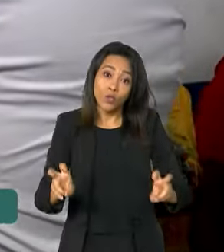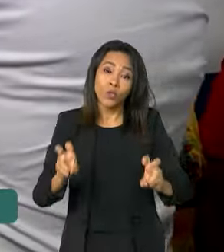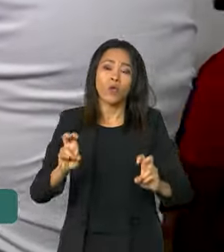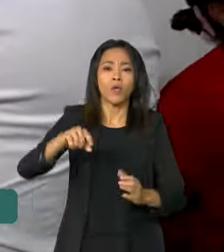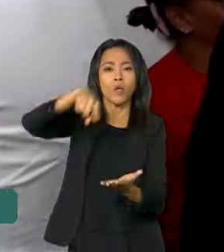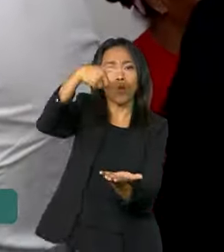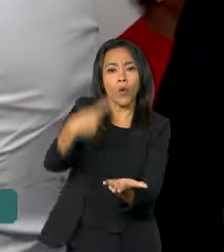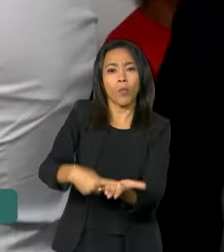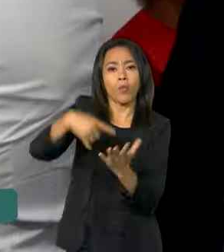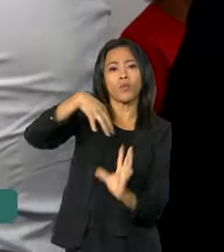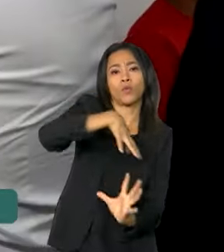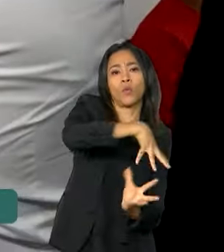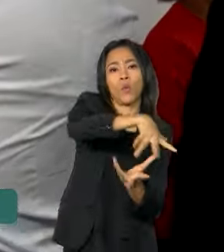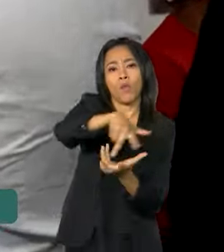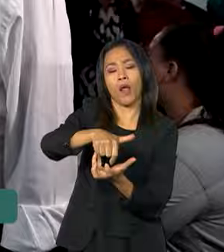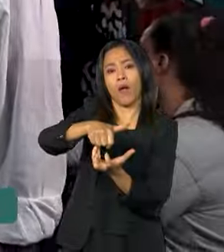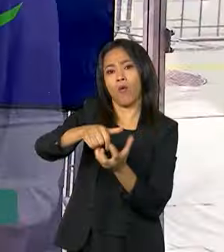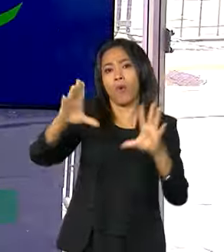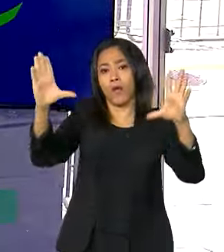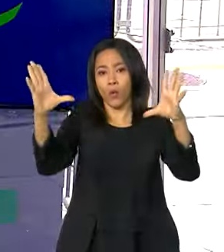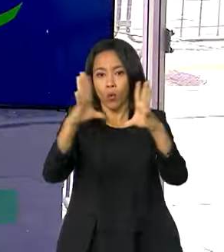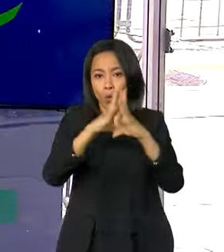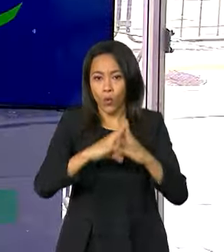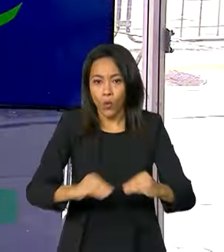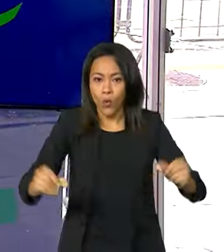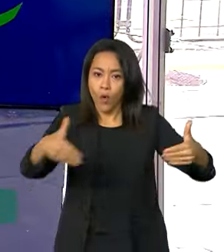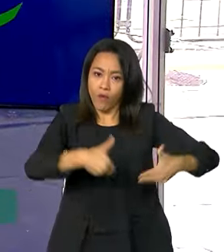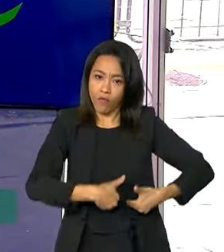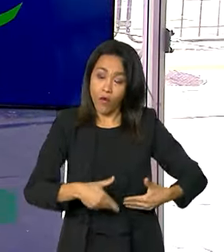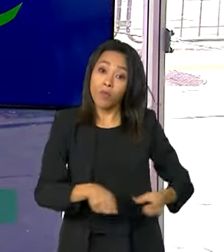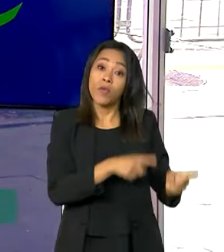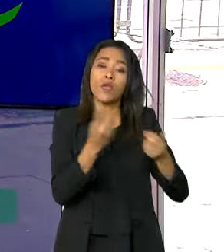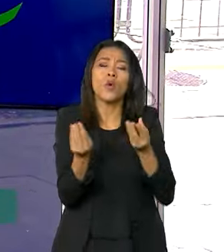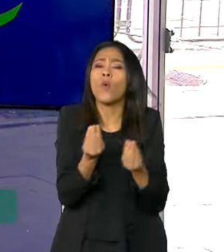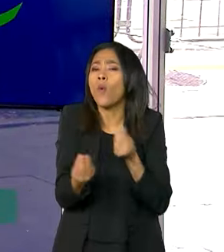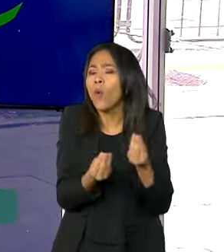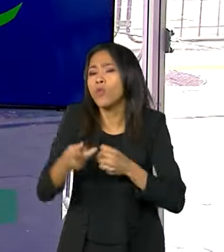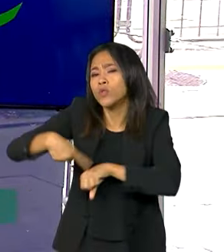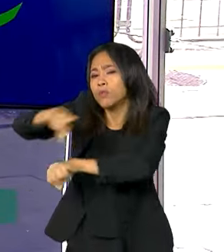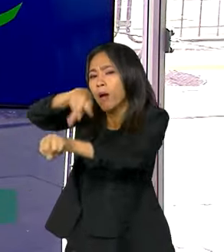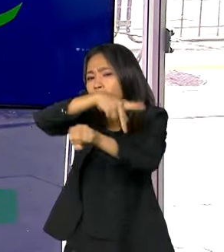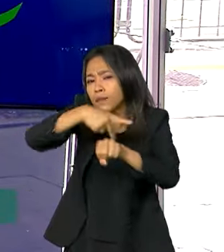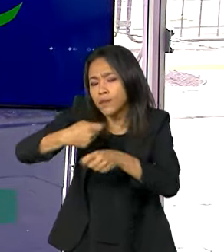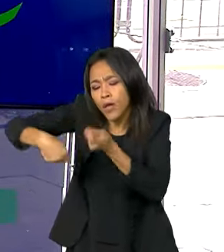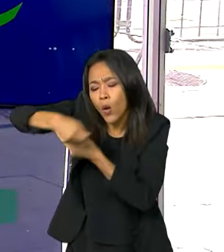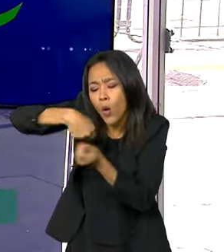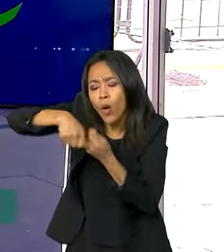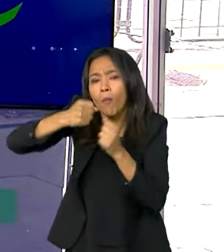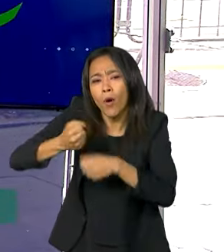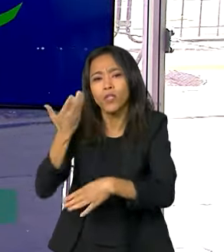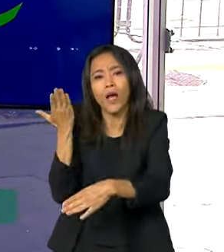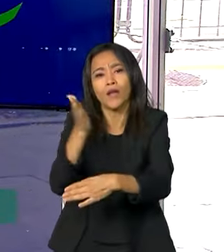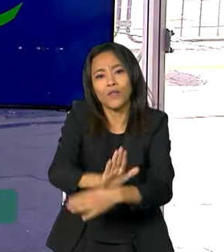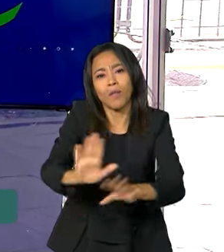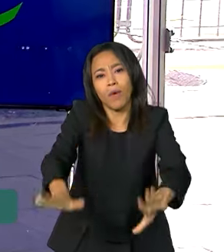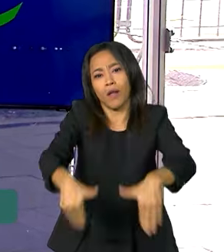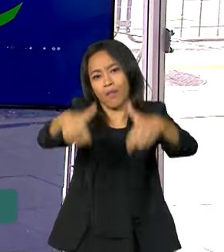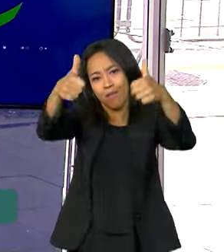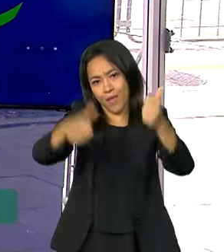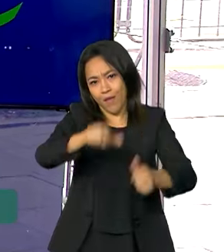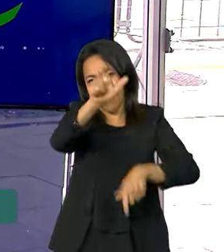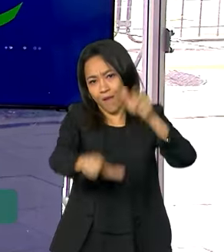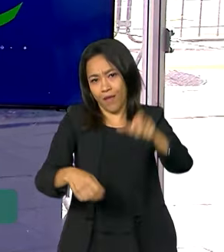contra a Fome e como as maiores economias do mundo podem contribuir para melhorar a perspectiva de vida de